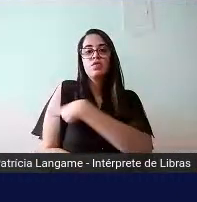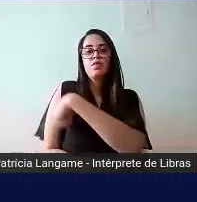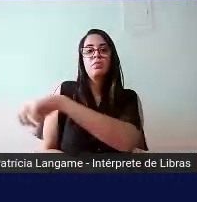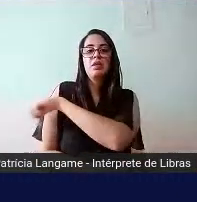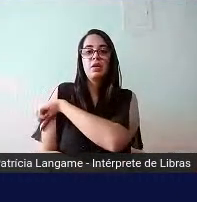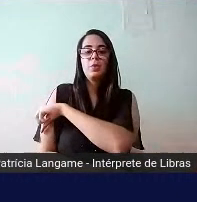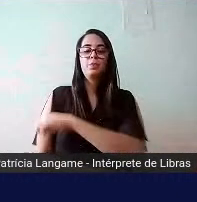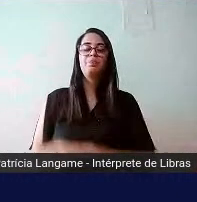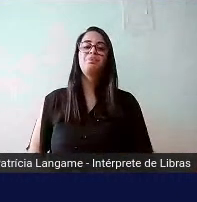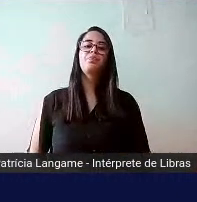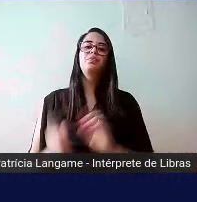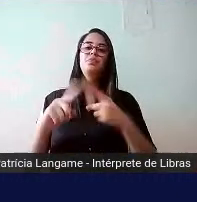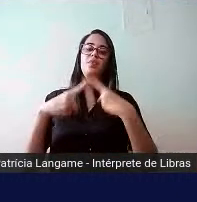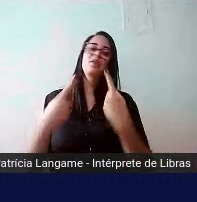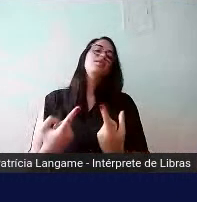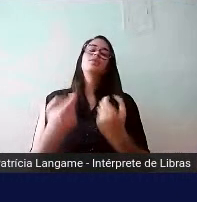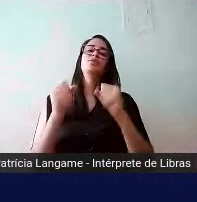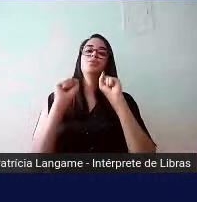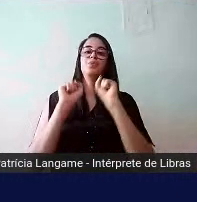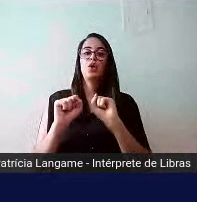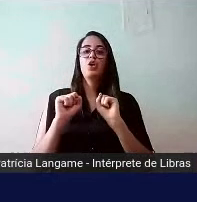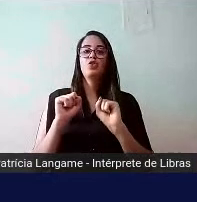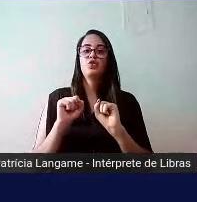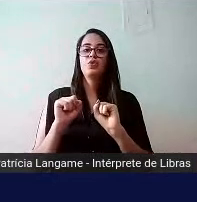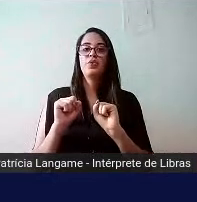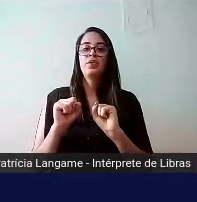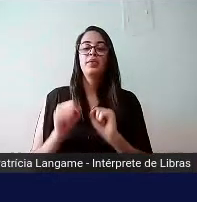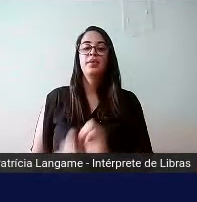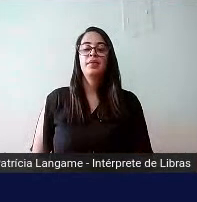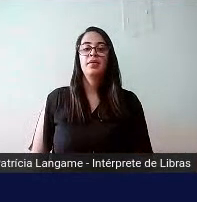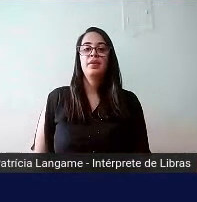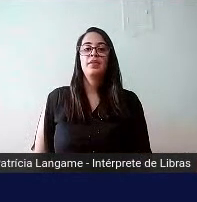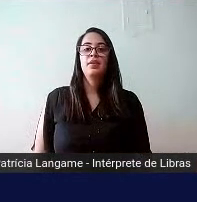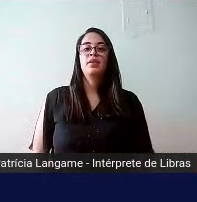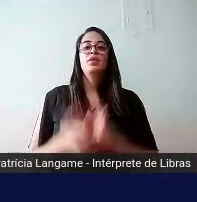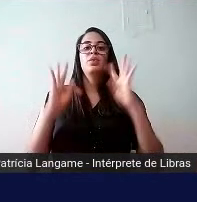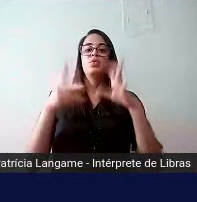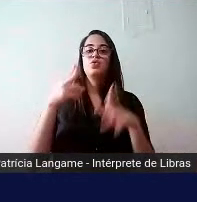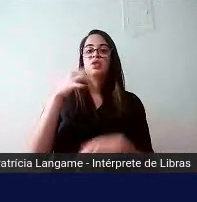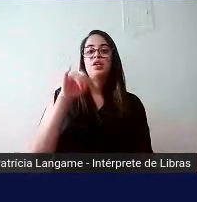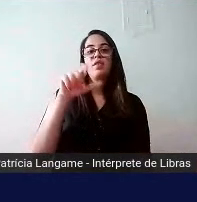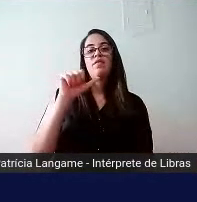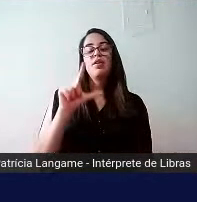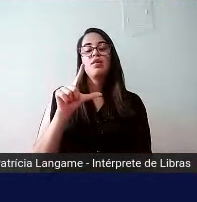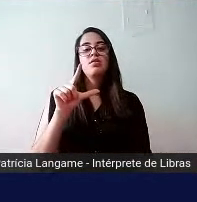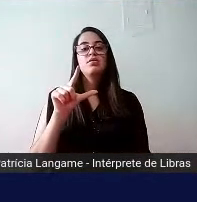mas a gente pode pensar isso estendendo para todos os níveis educacionais.